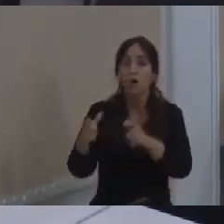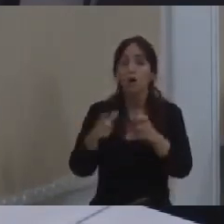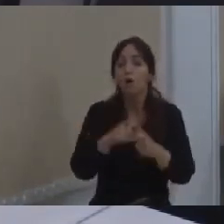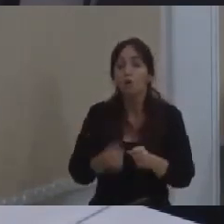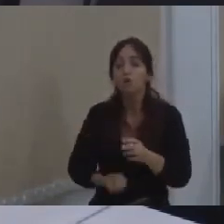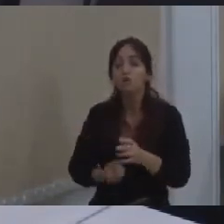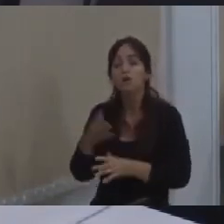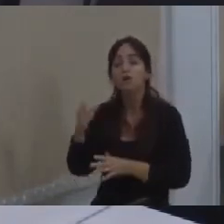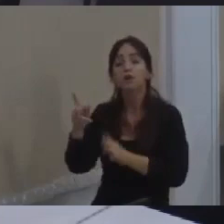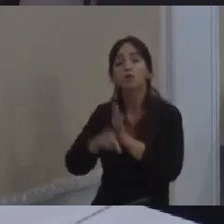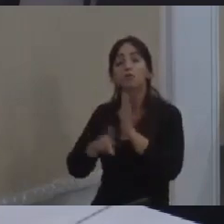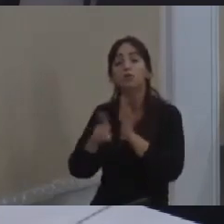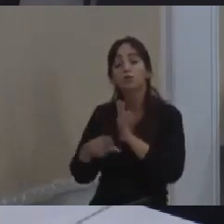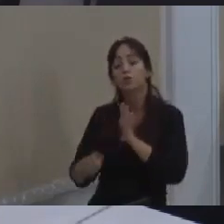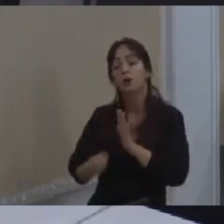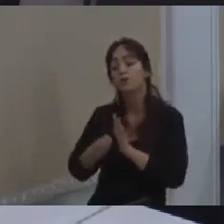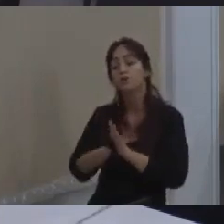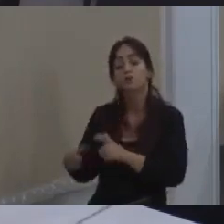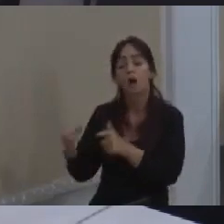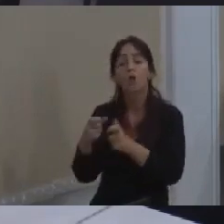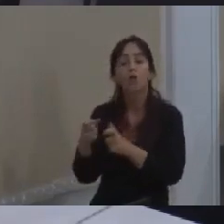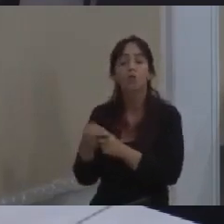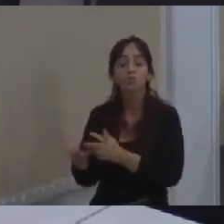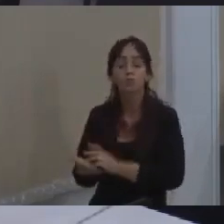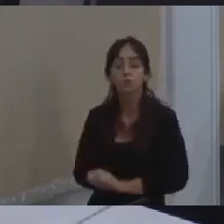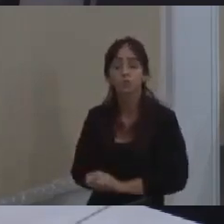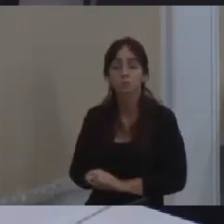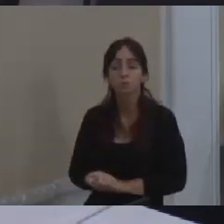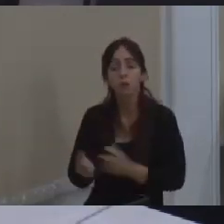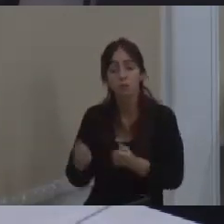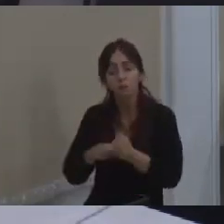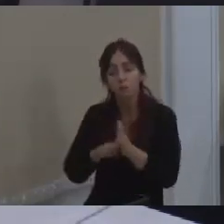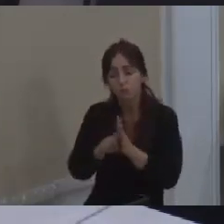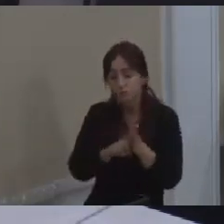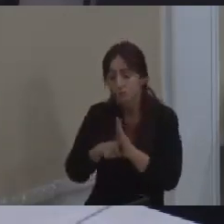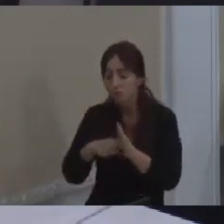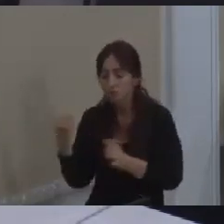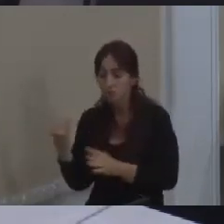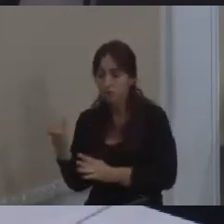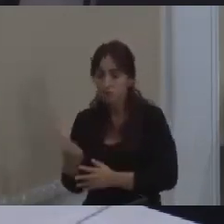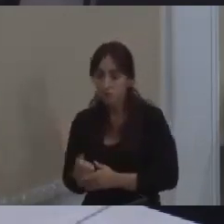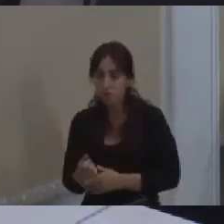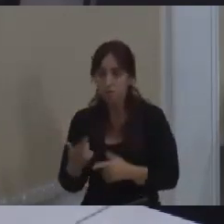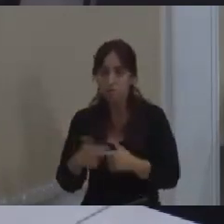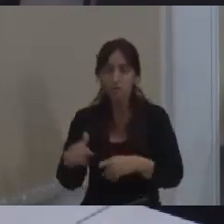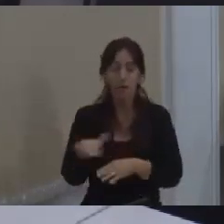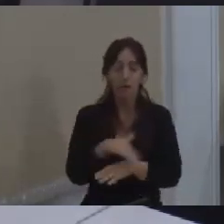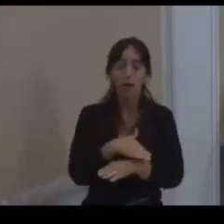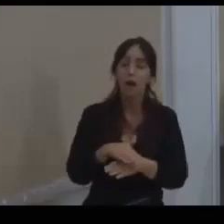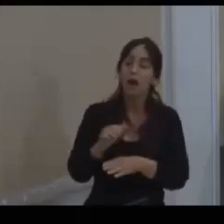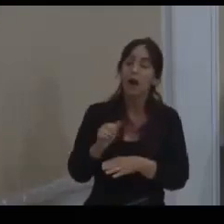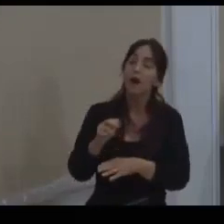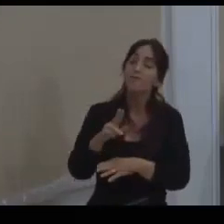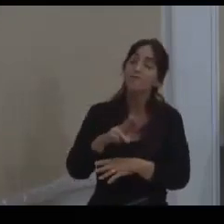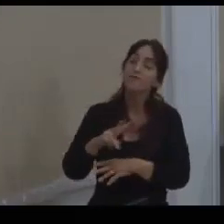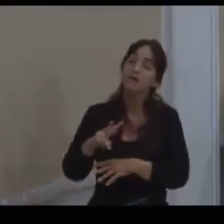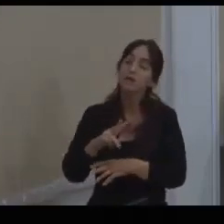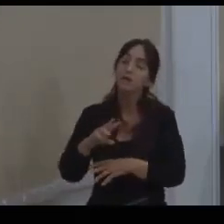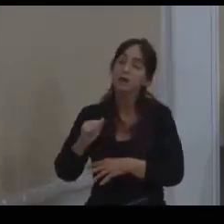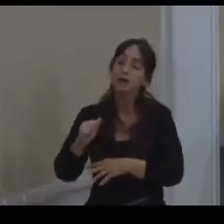para funcionar? Esses levantamentos são fundamentais. A questão, por exemplo, Avenida Avenida Antônio Carlos